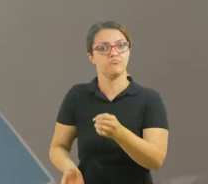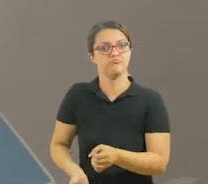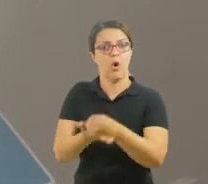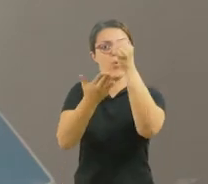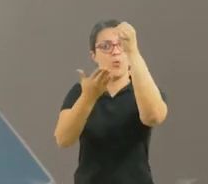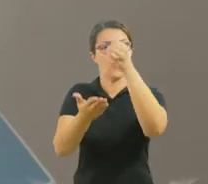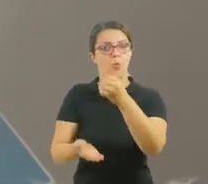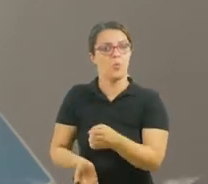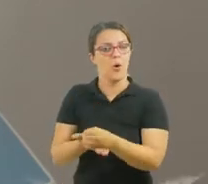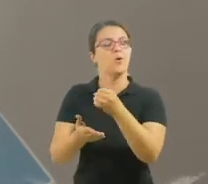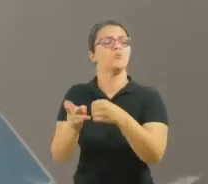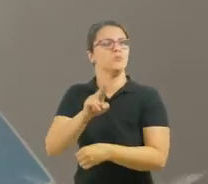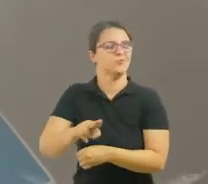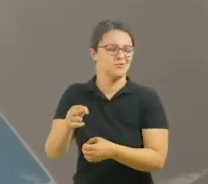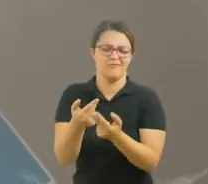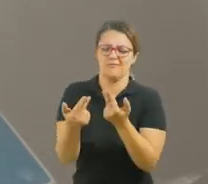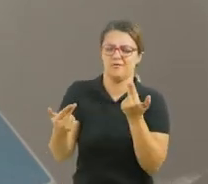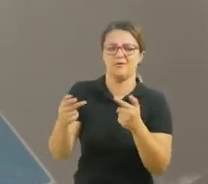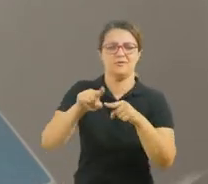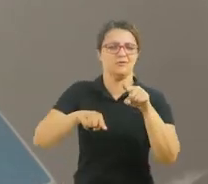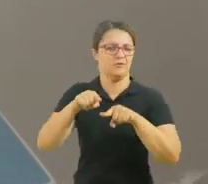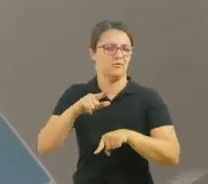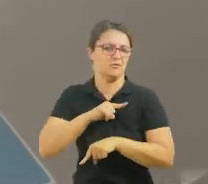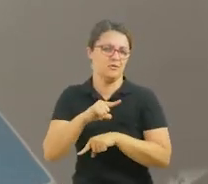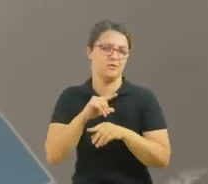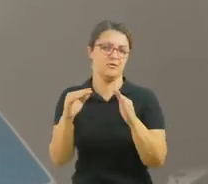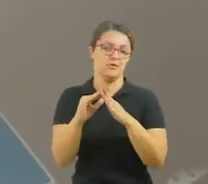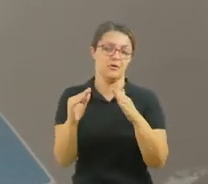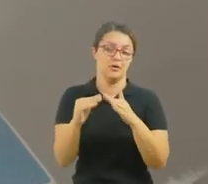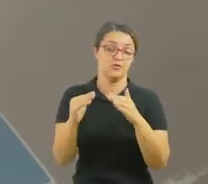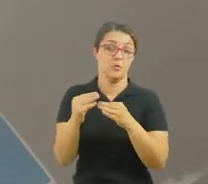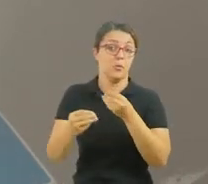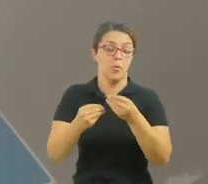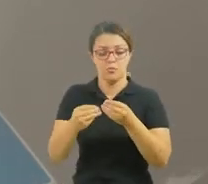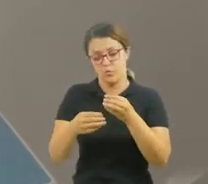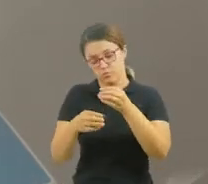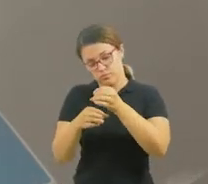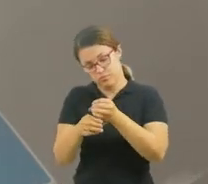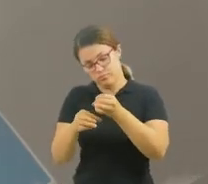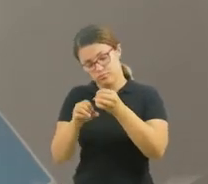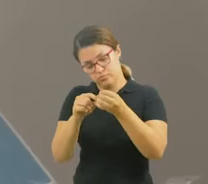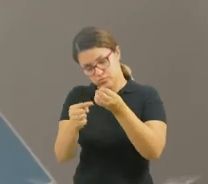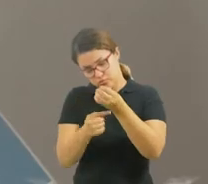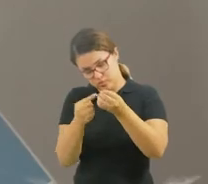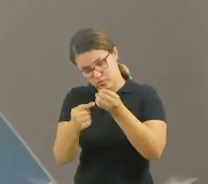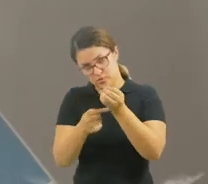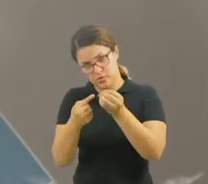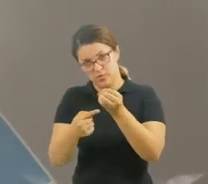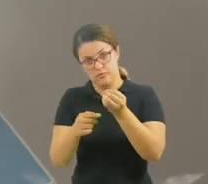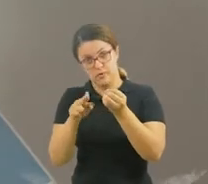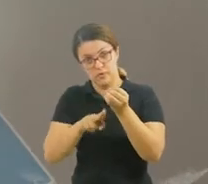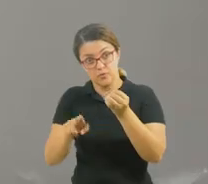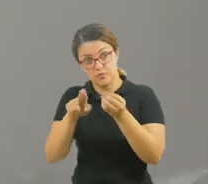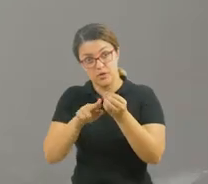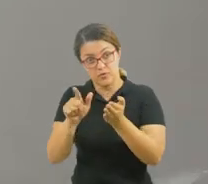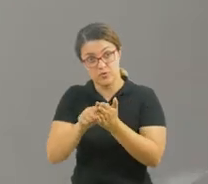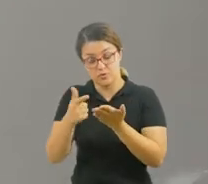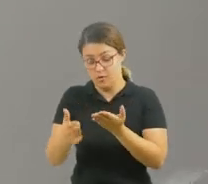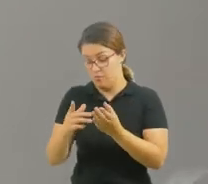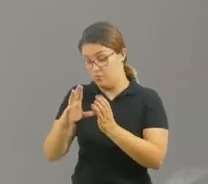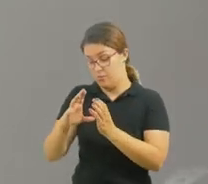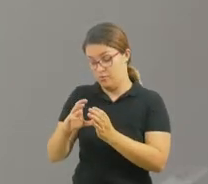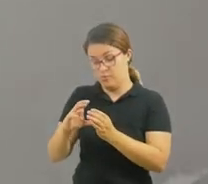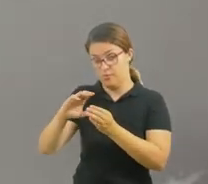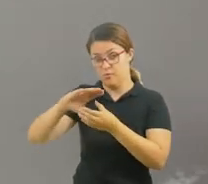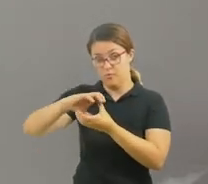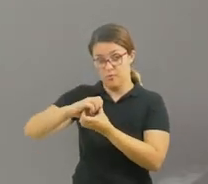materiais que vocês principalmente têm em casa. Para fazer a base, eu vou precisar de folhas de jornal, aonde